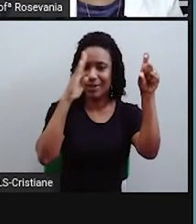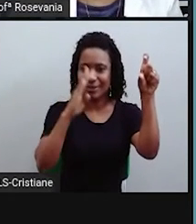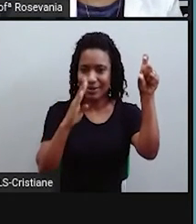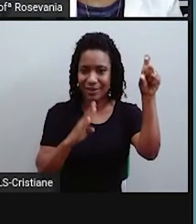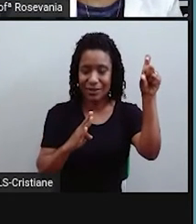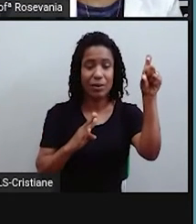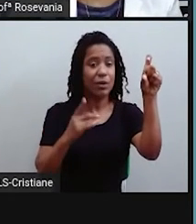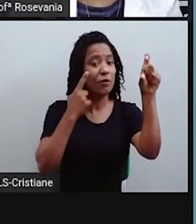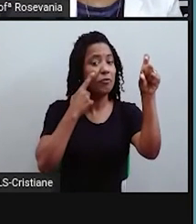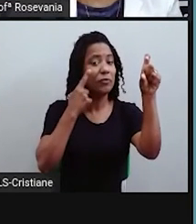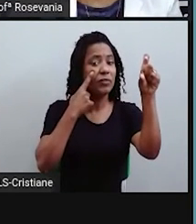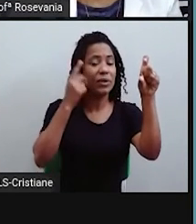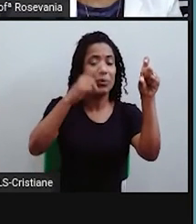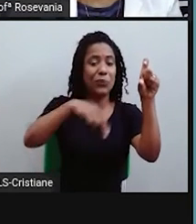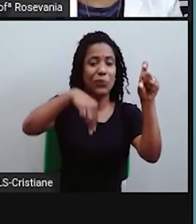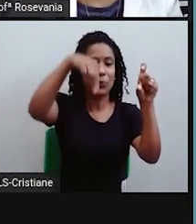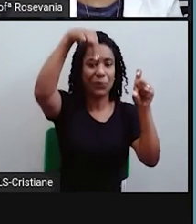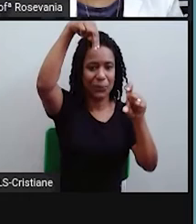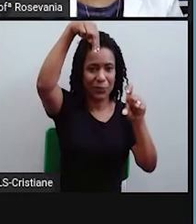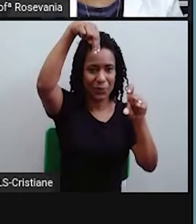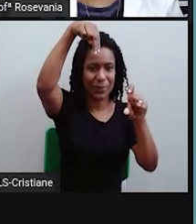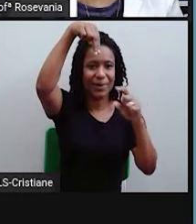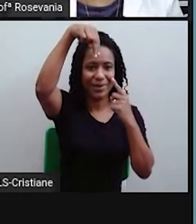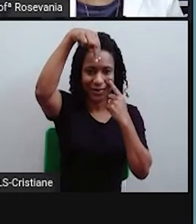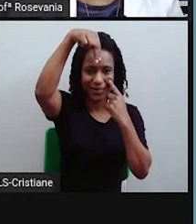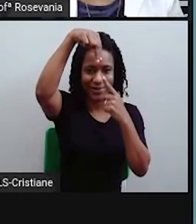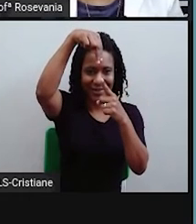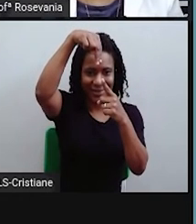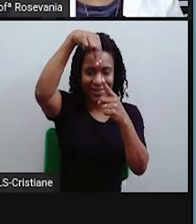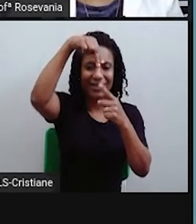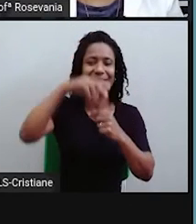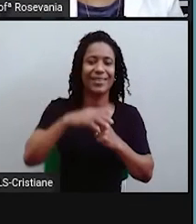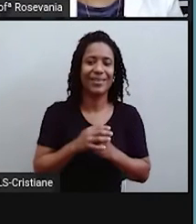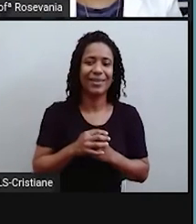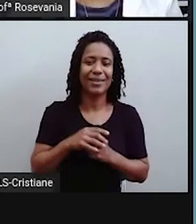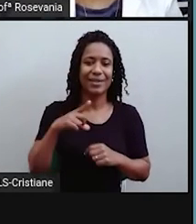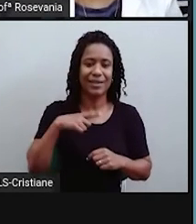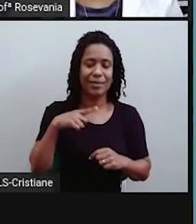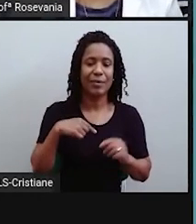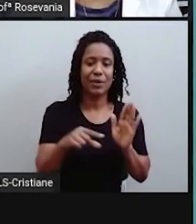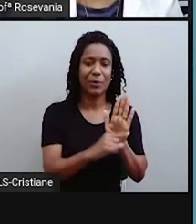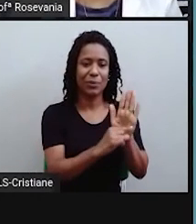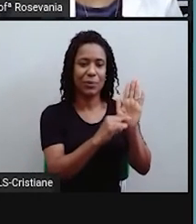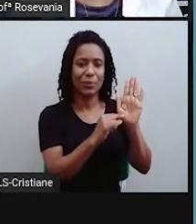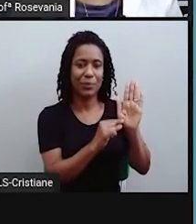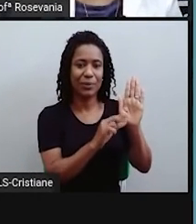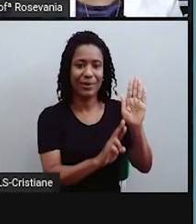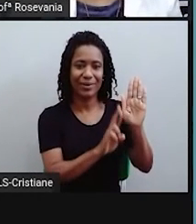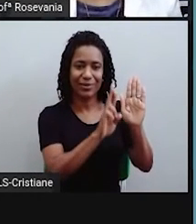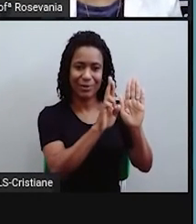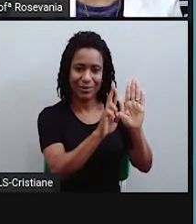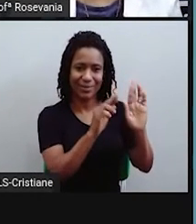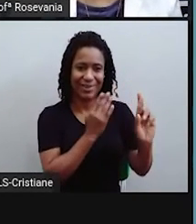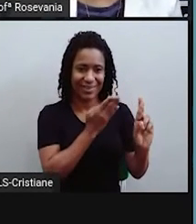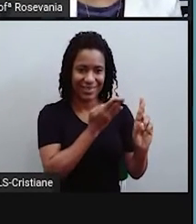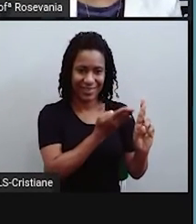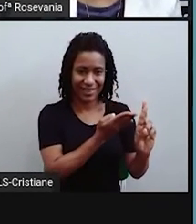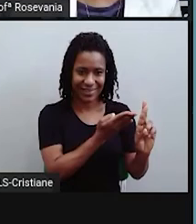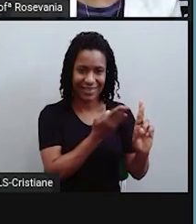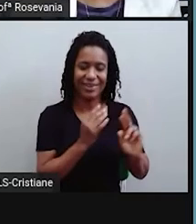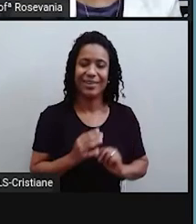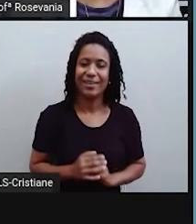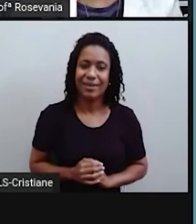tem a orientação, a posição do mapa, que é a região norte, e a gente tem a fonte, que é de onde foi tirada. Então, essa é a